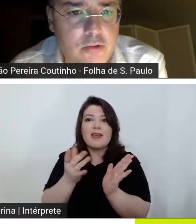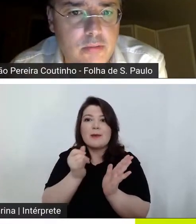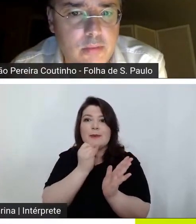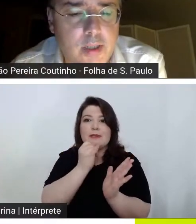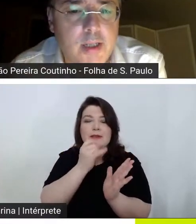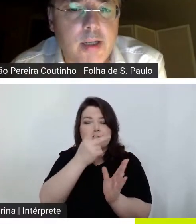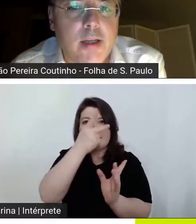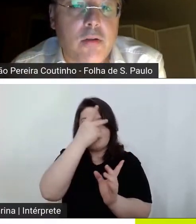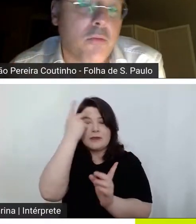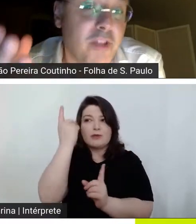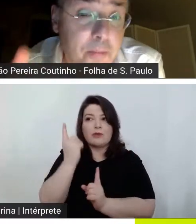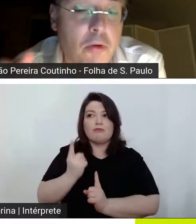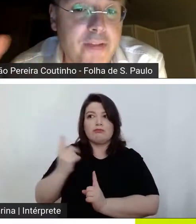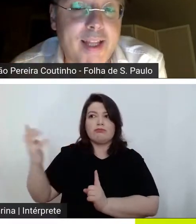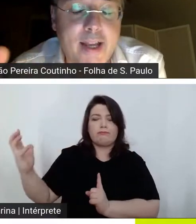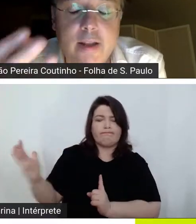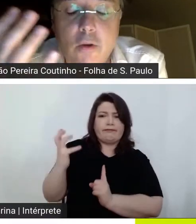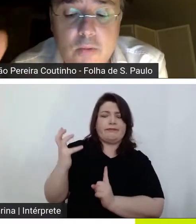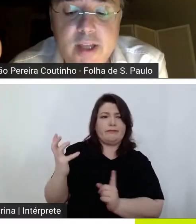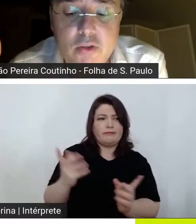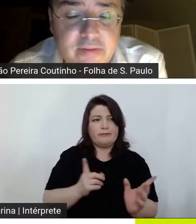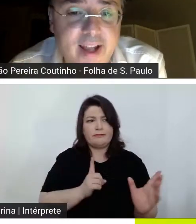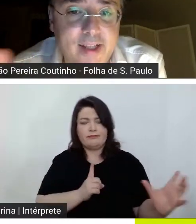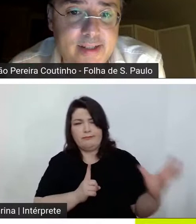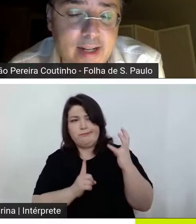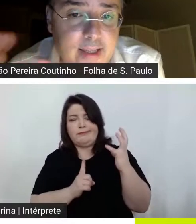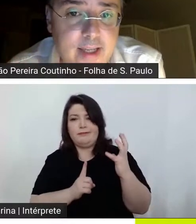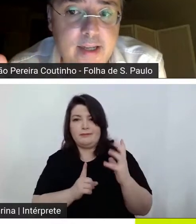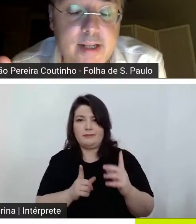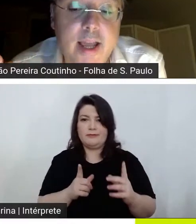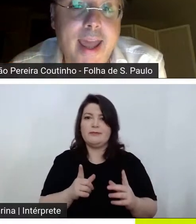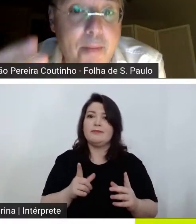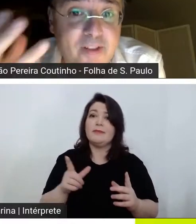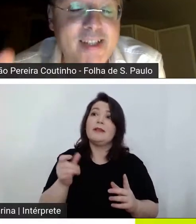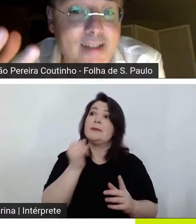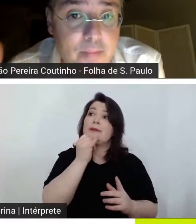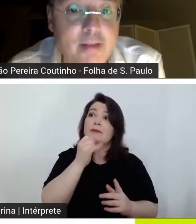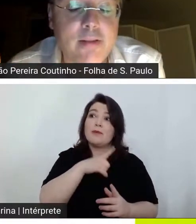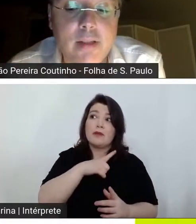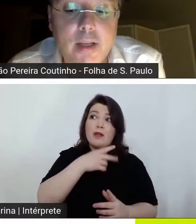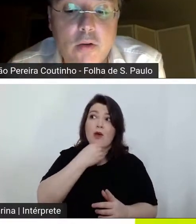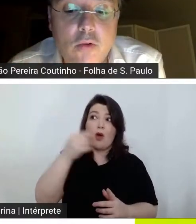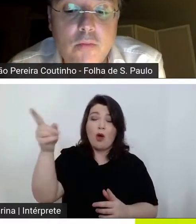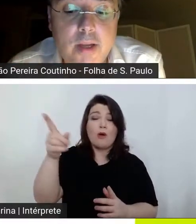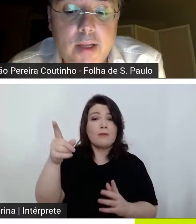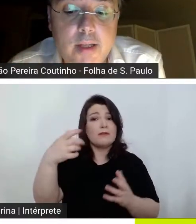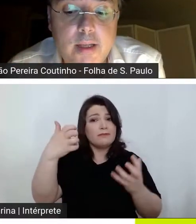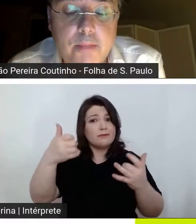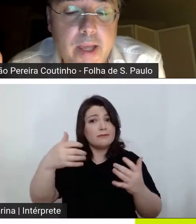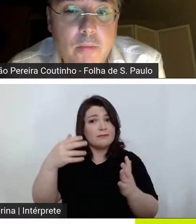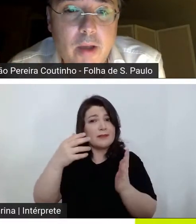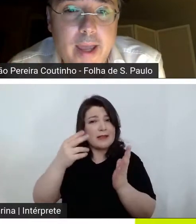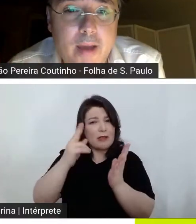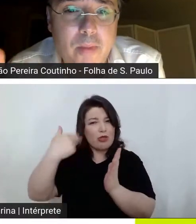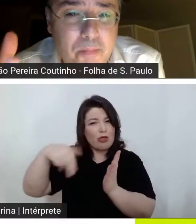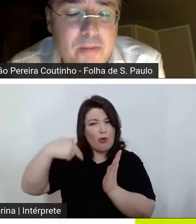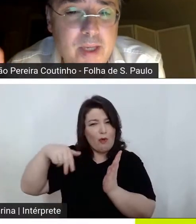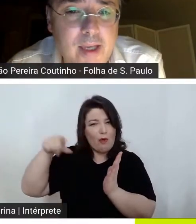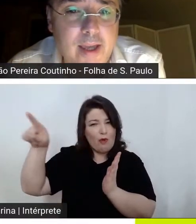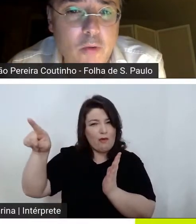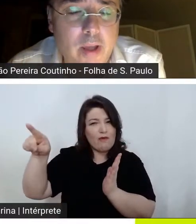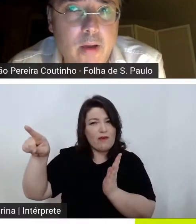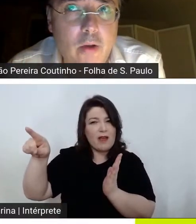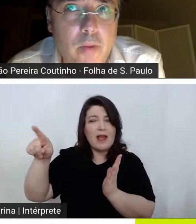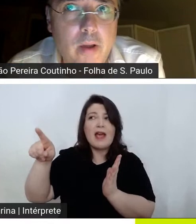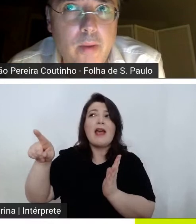seres humanos o Philip Roth aliás uma das novelas tardias é precisamente uma é uma